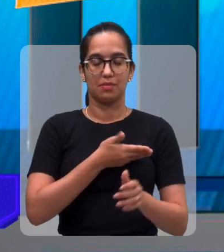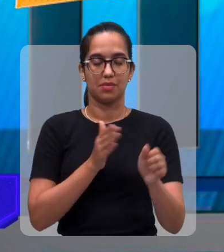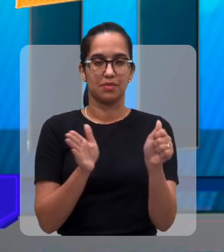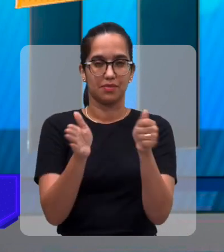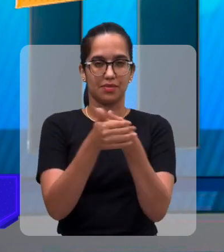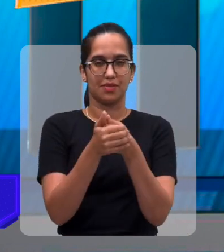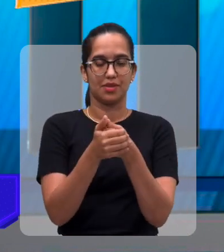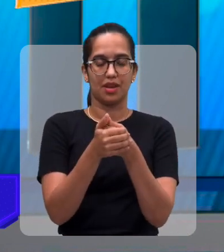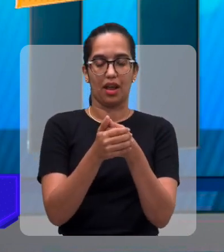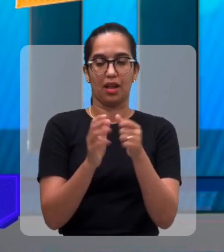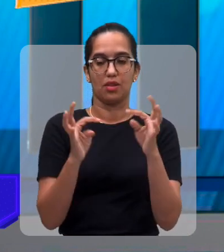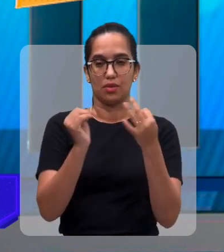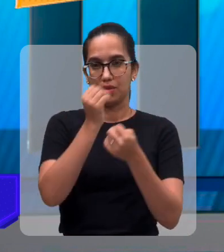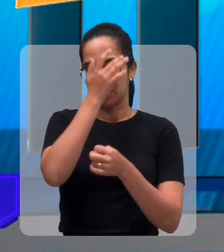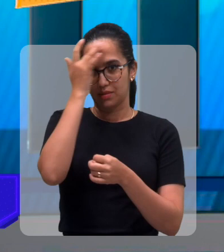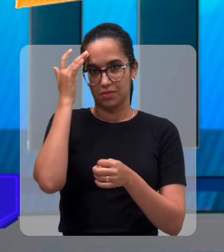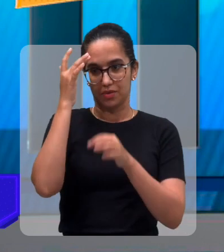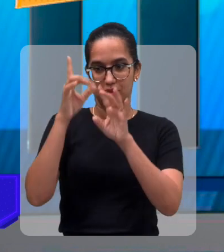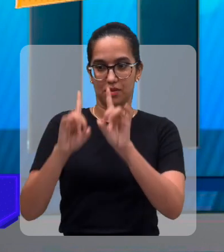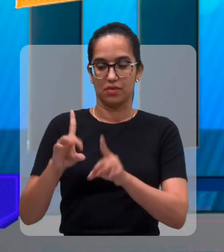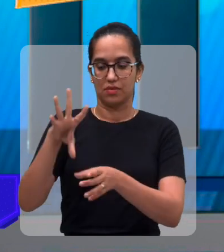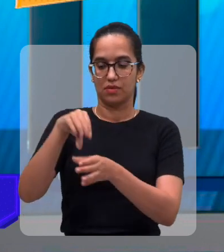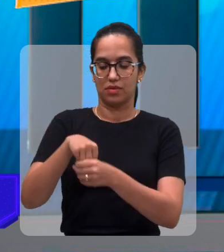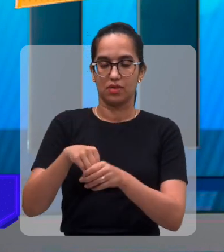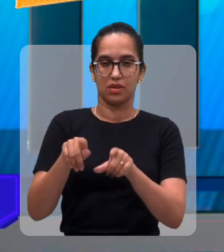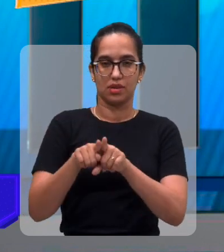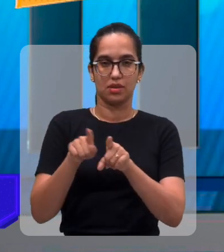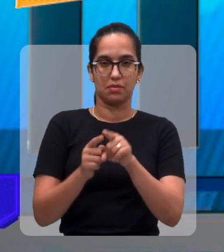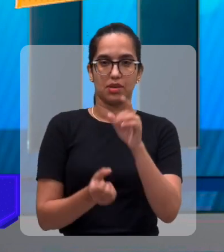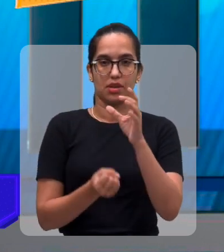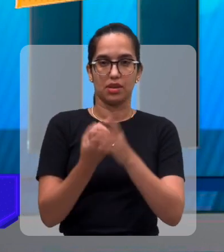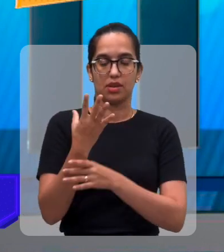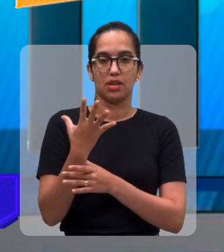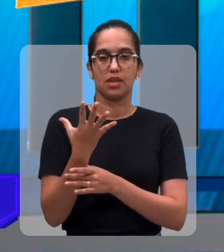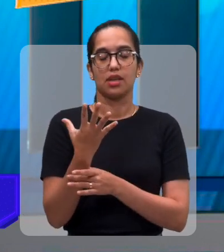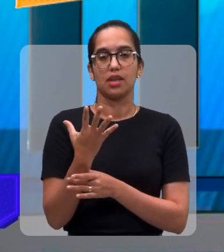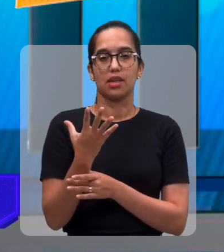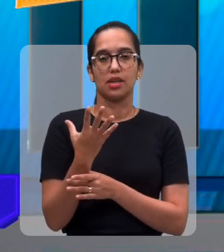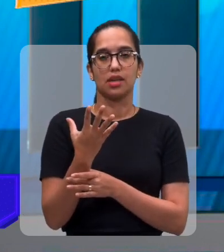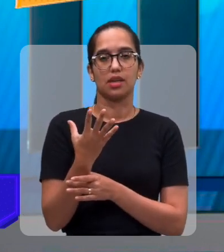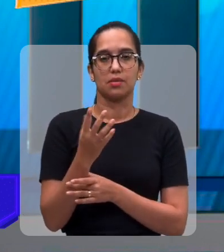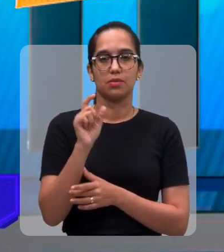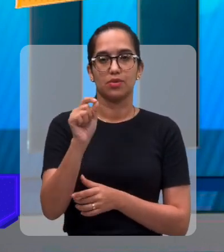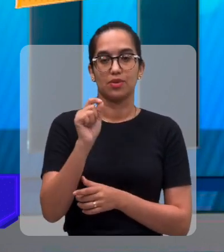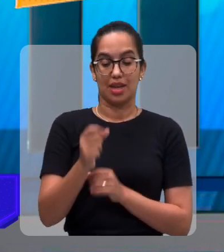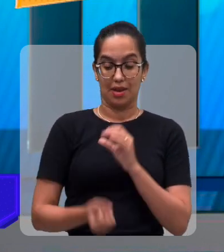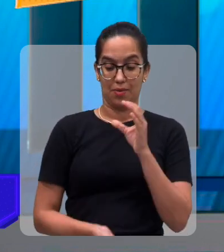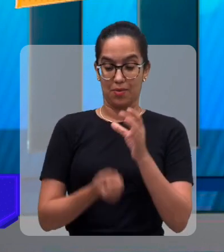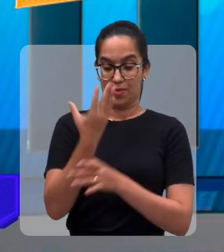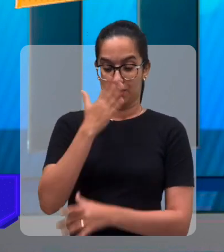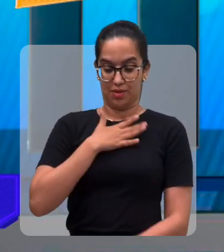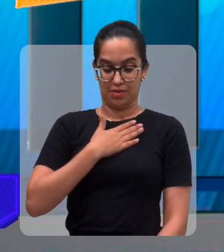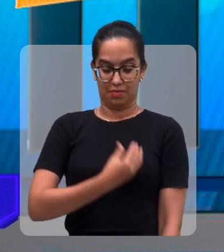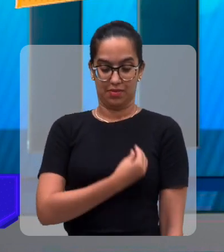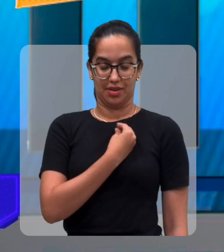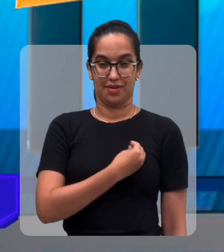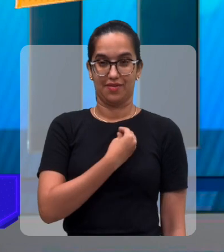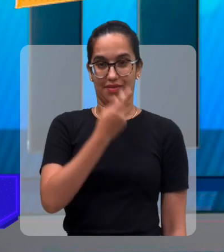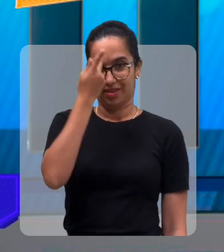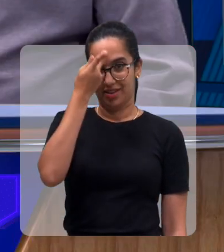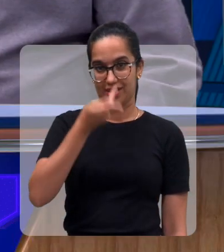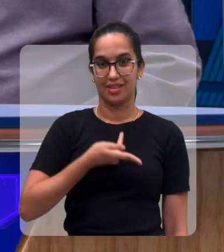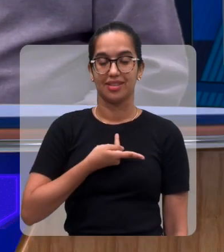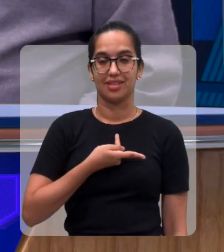entre as pessoas com deficiência. E lá, Chico, nós criamos um quadro chamado Aconteceu Comigo. Pois é.